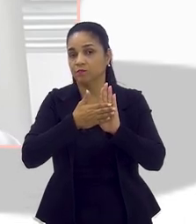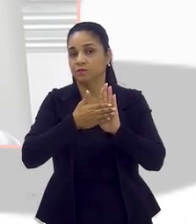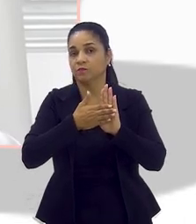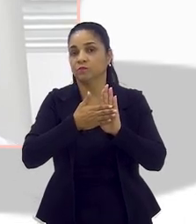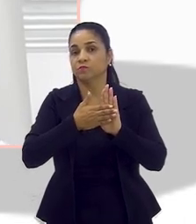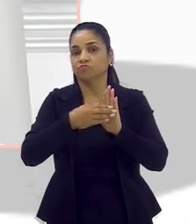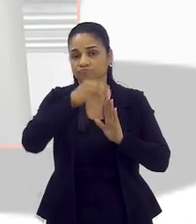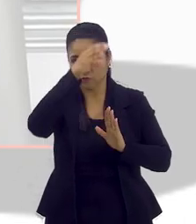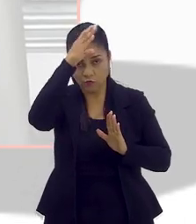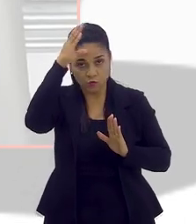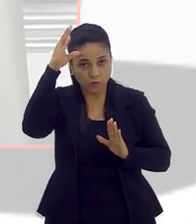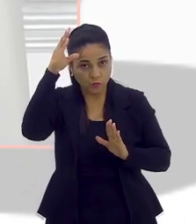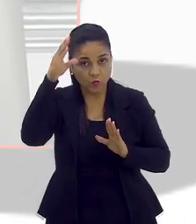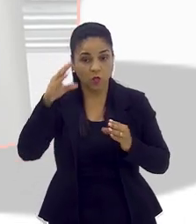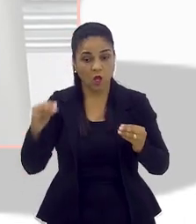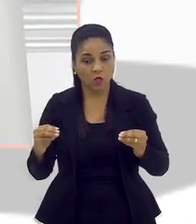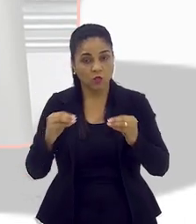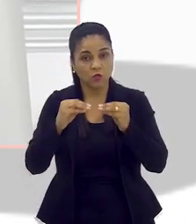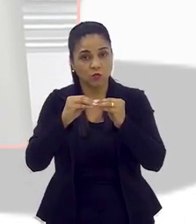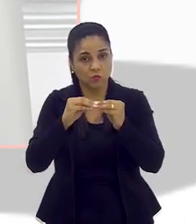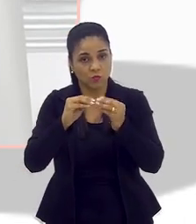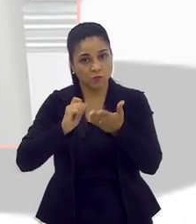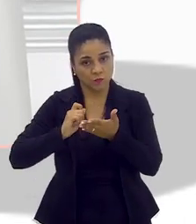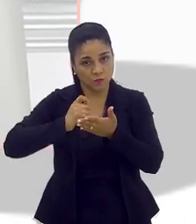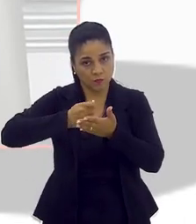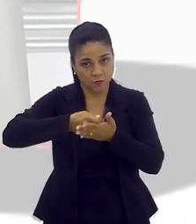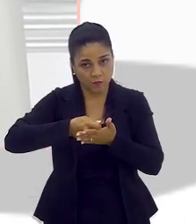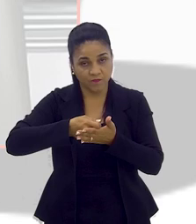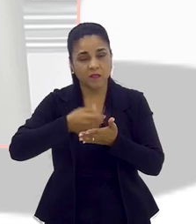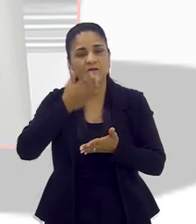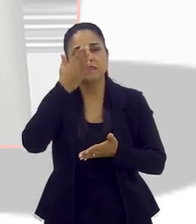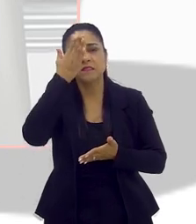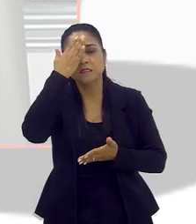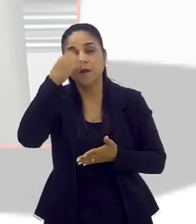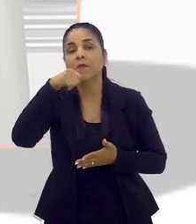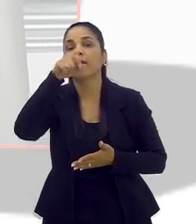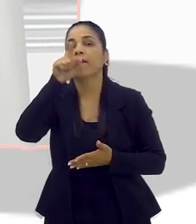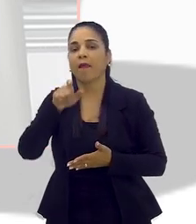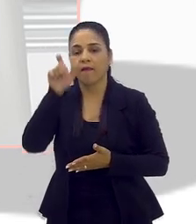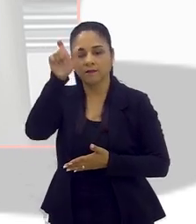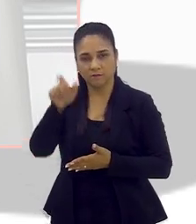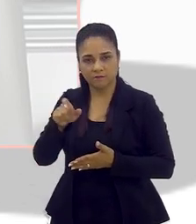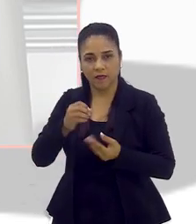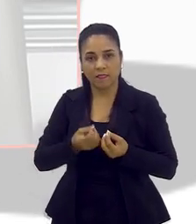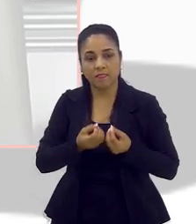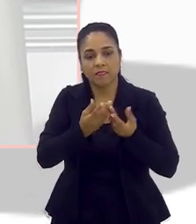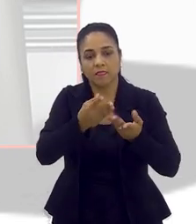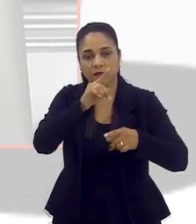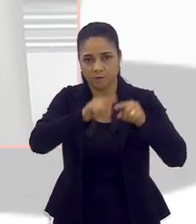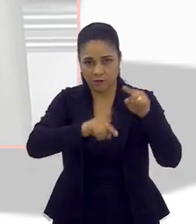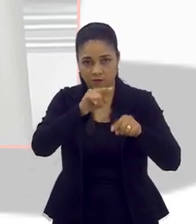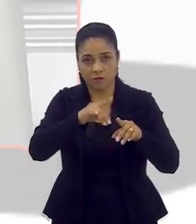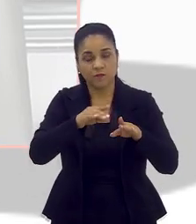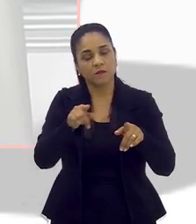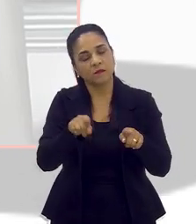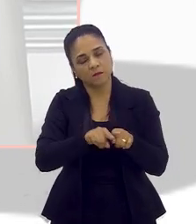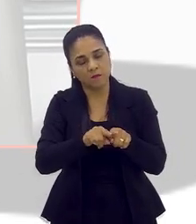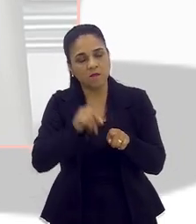gorjeta, você também está em contato com o entregador, então você sabe quem vai te entregar. Então, isso evita também que